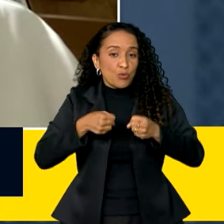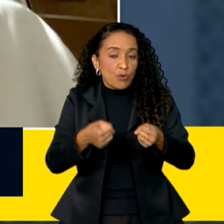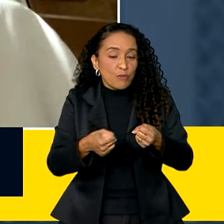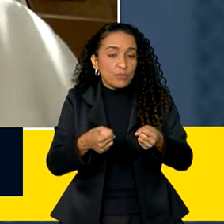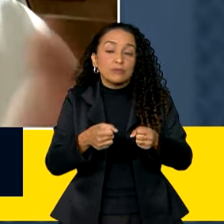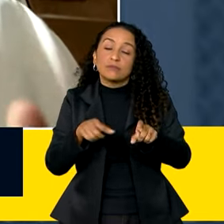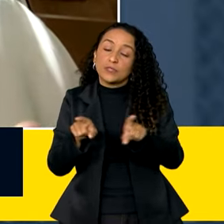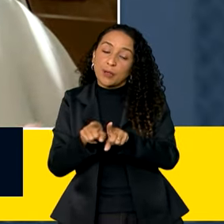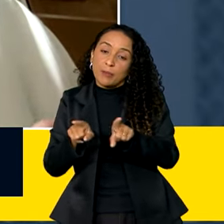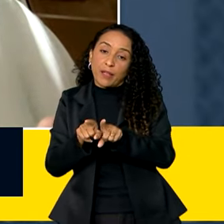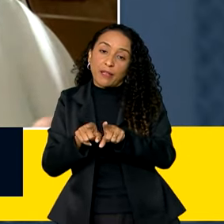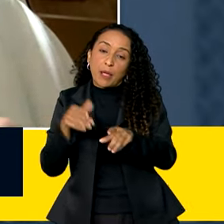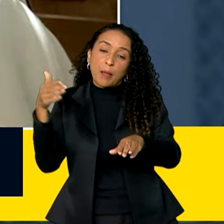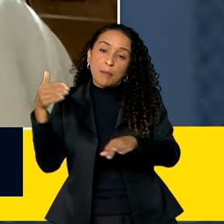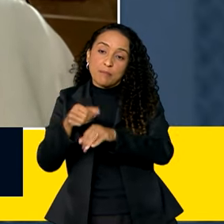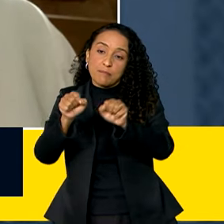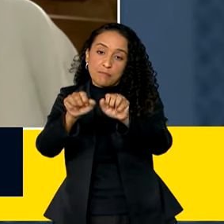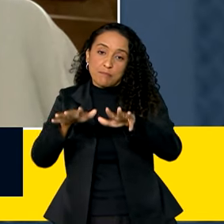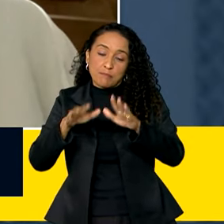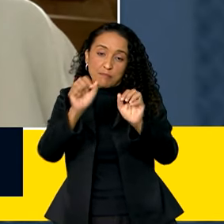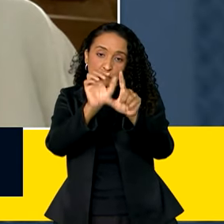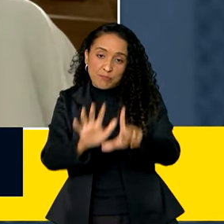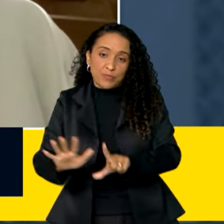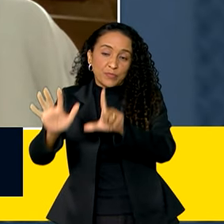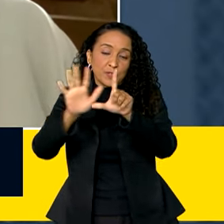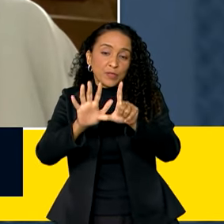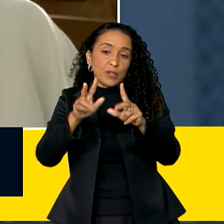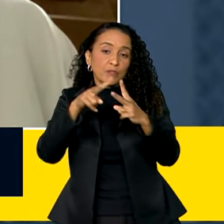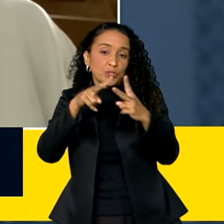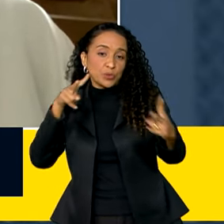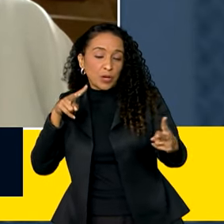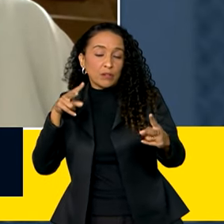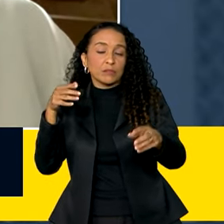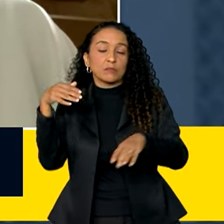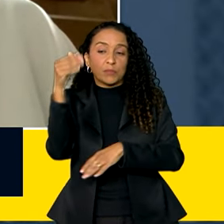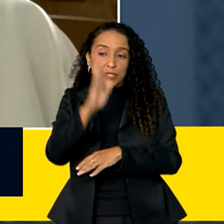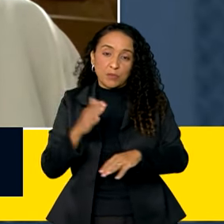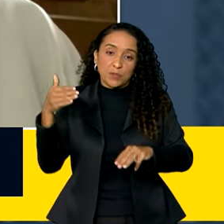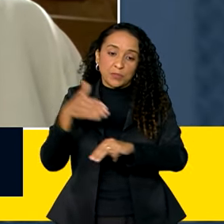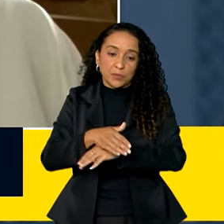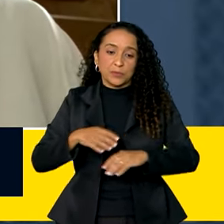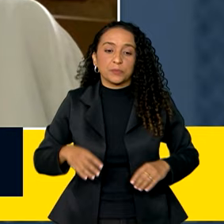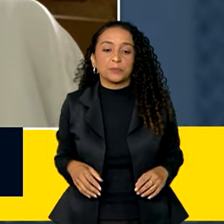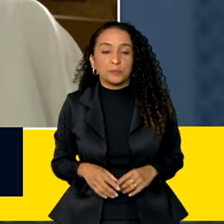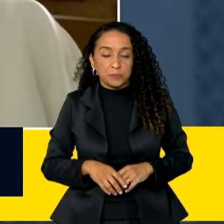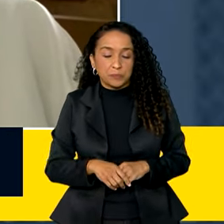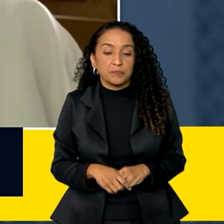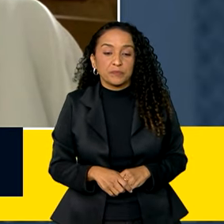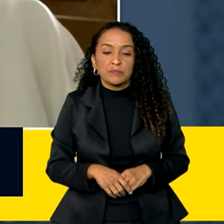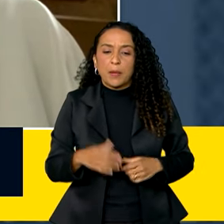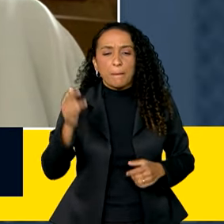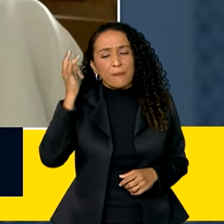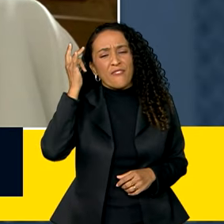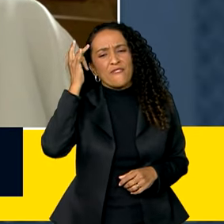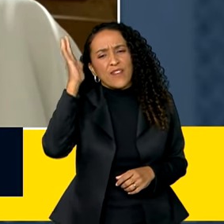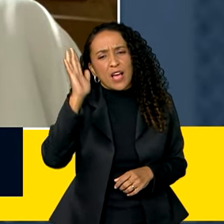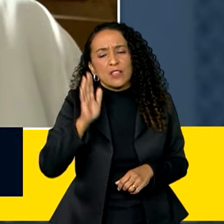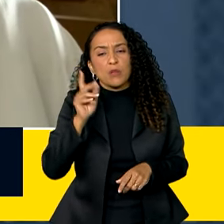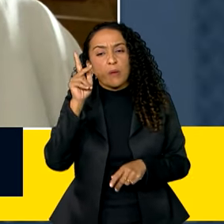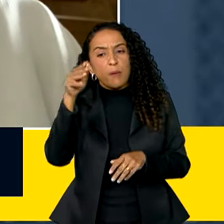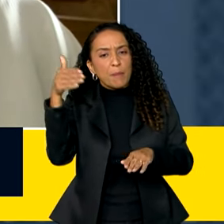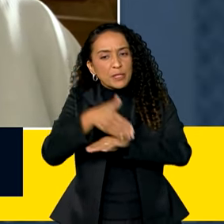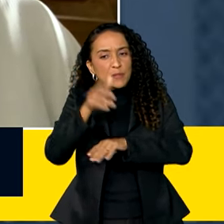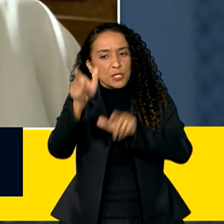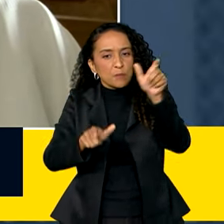e a plataforma do Brasil participativo para que possa facilitar a participação das